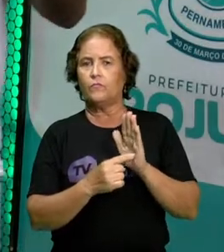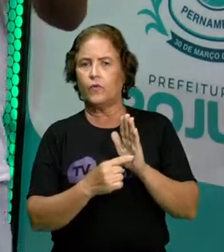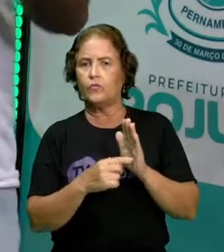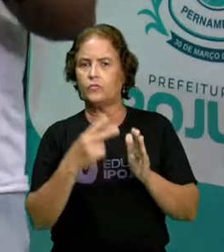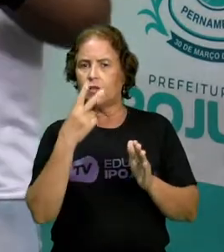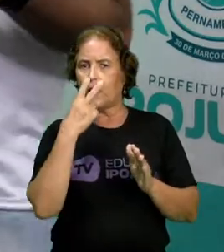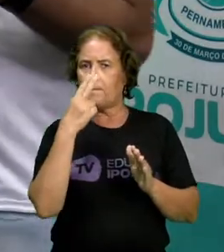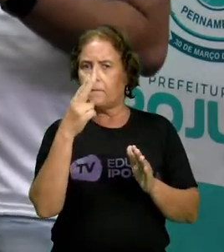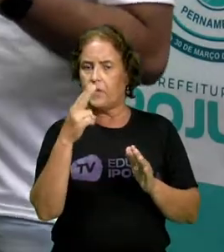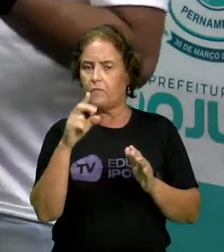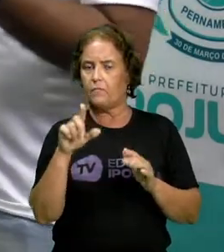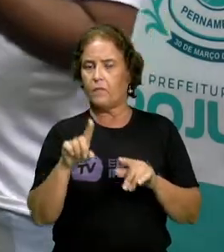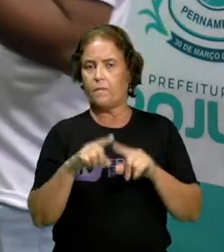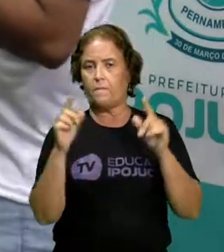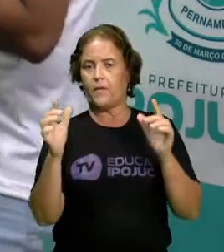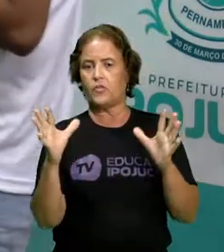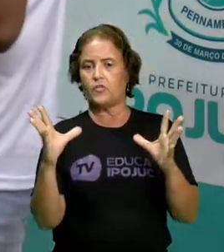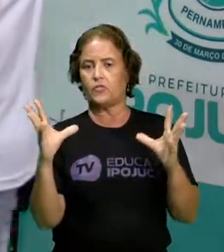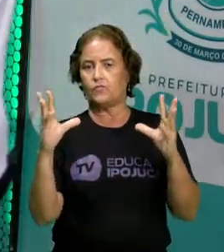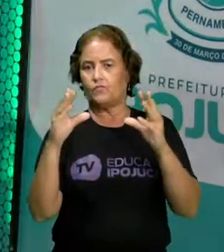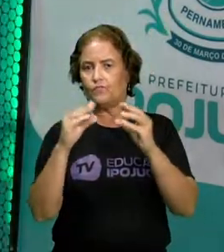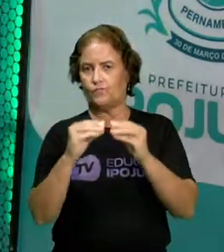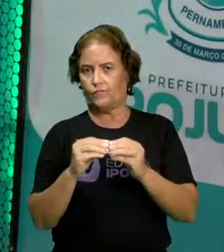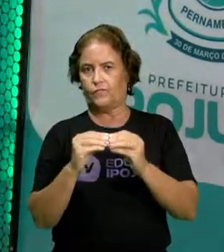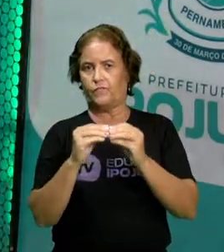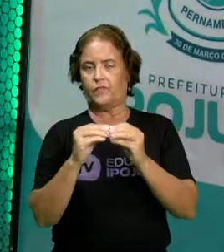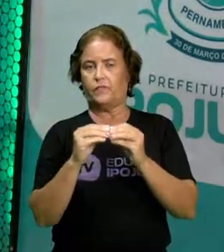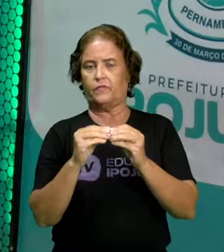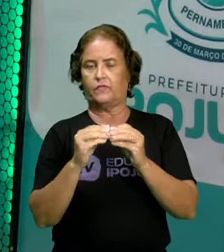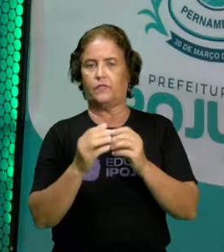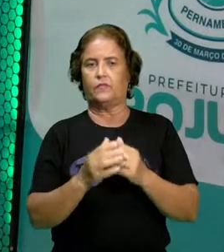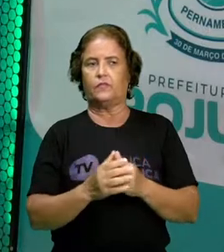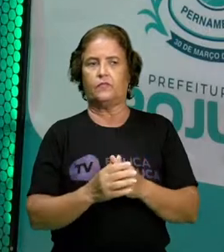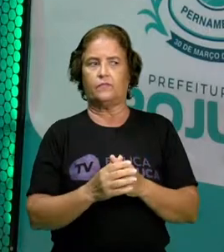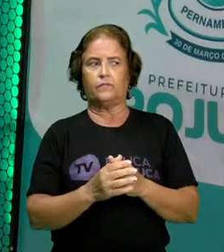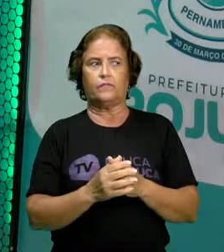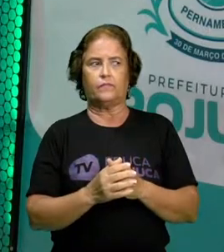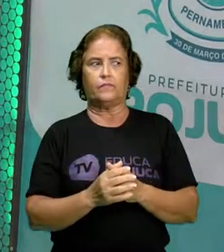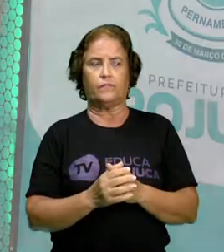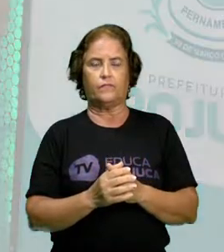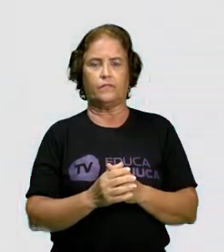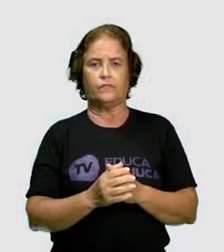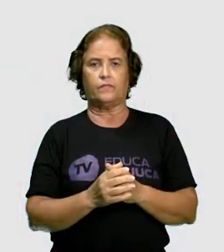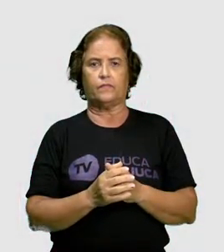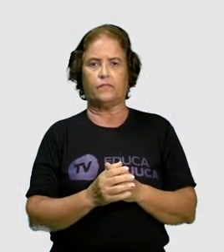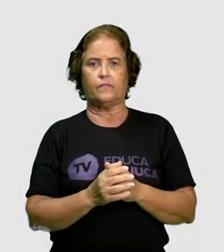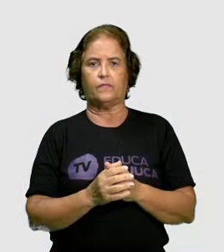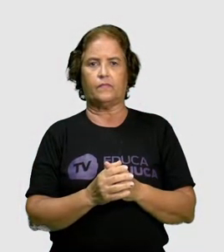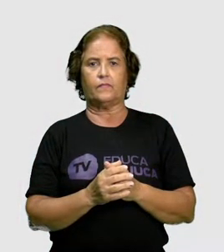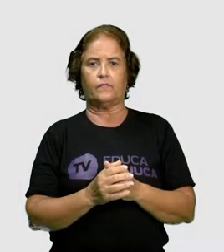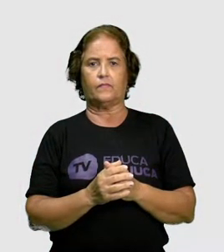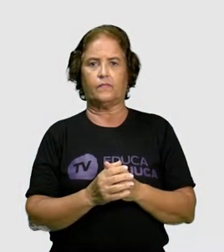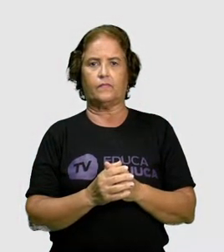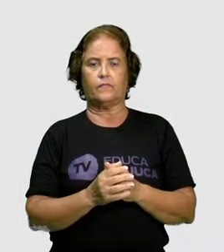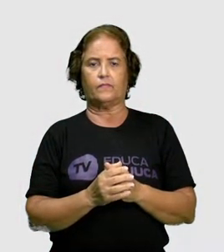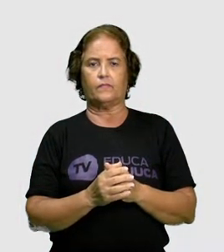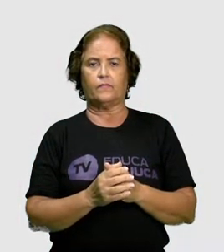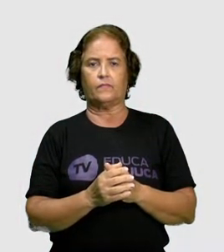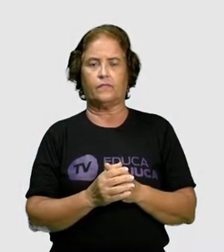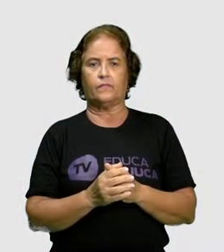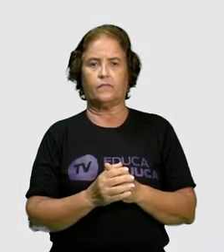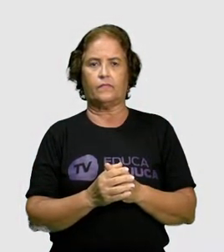abreviada. Tranquilo? Então, I will visit my cousin tomorrow. Poderia ficar,